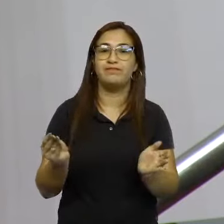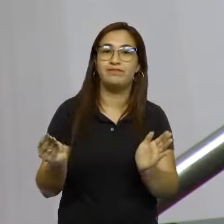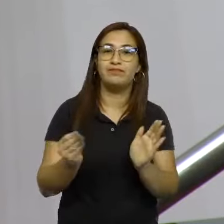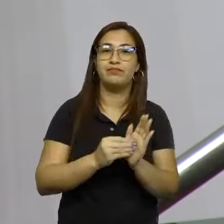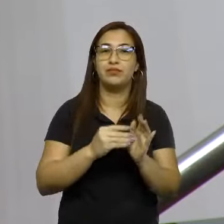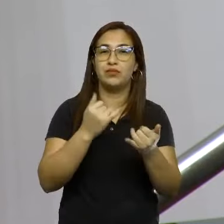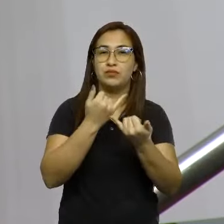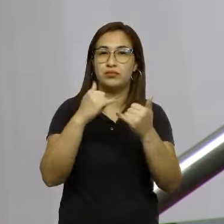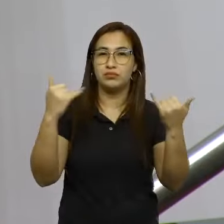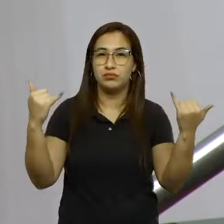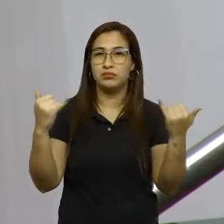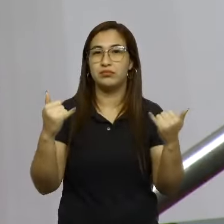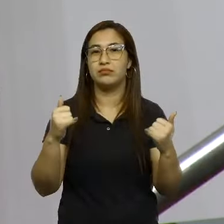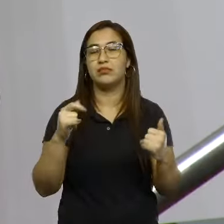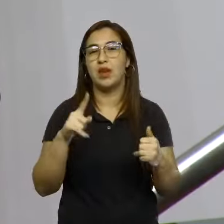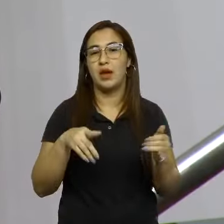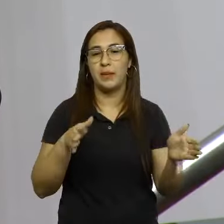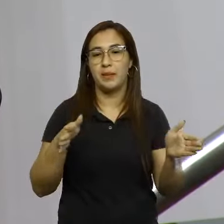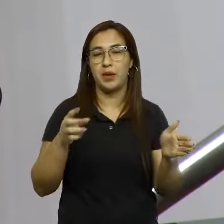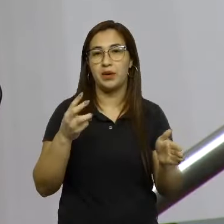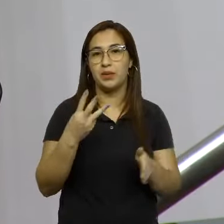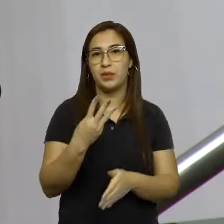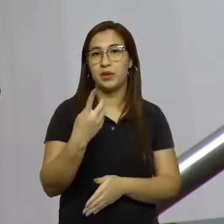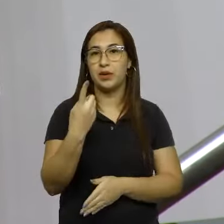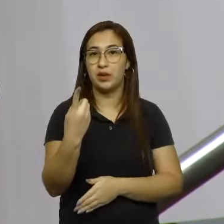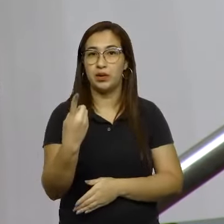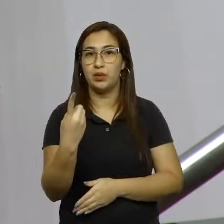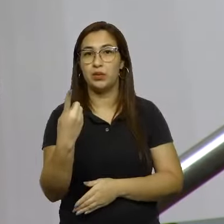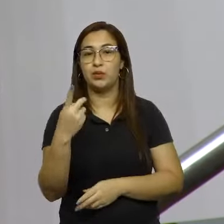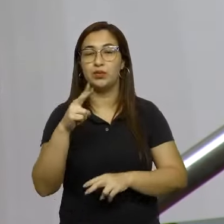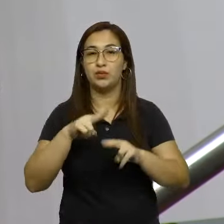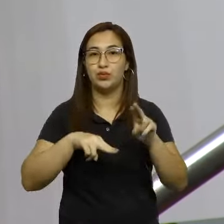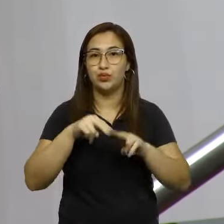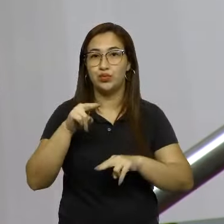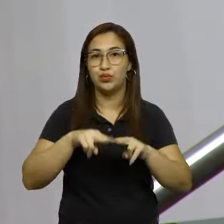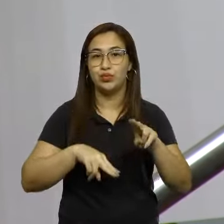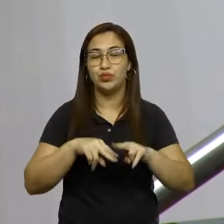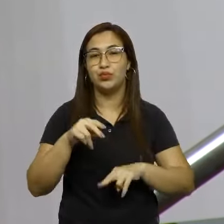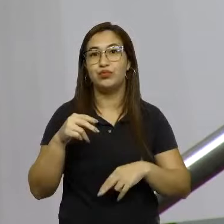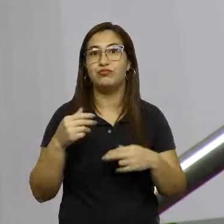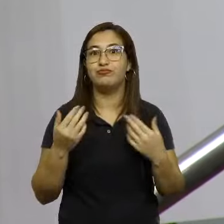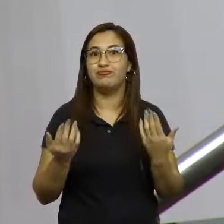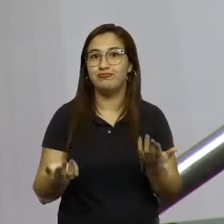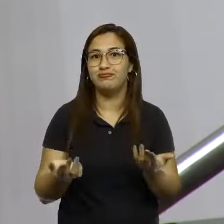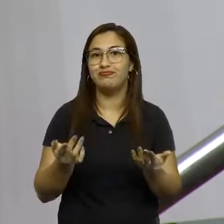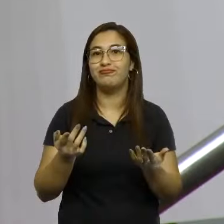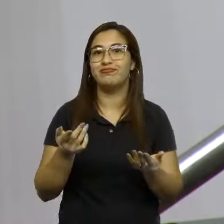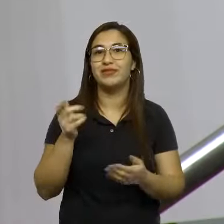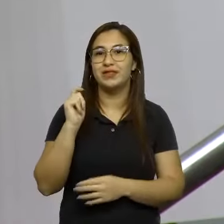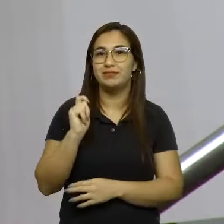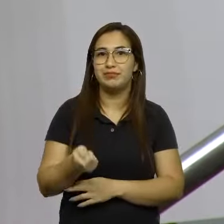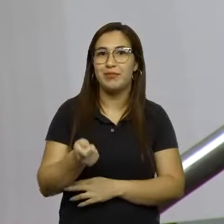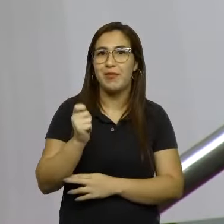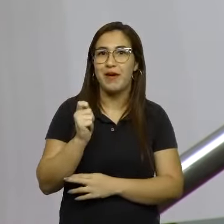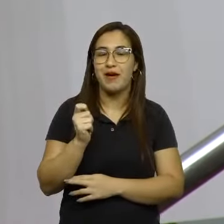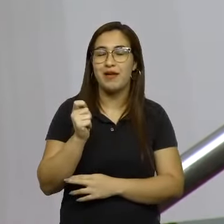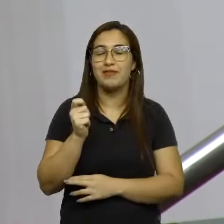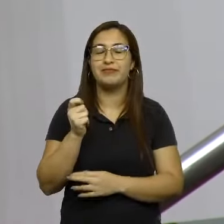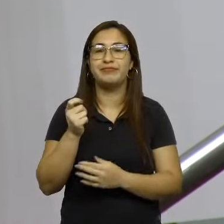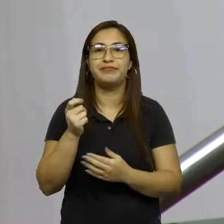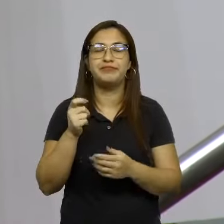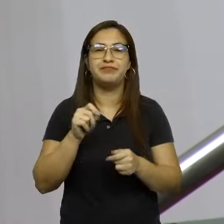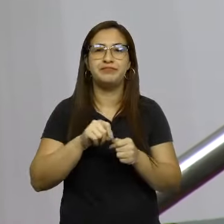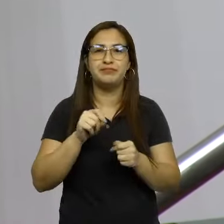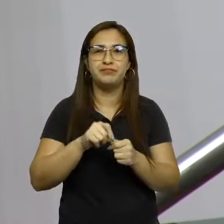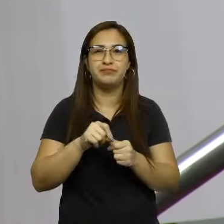em Florianópolis é 31 de julho. Então, esse leilão, que diga-se de passagem, feito pelo governo